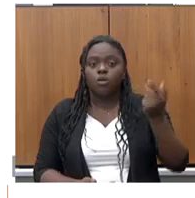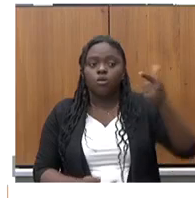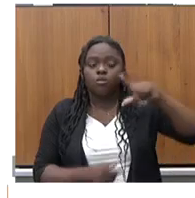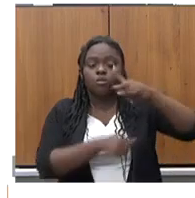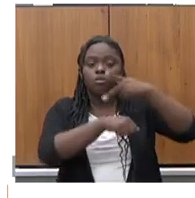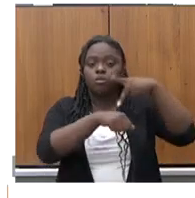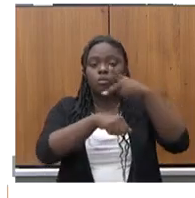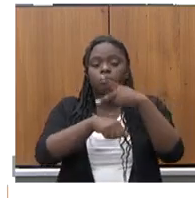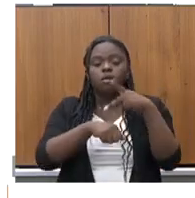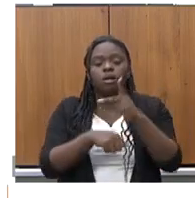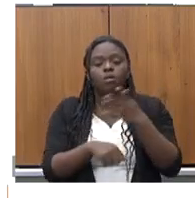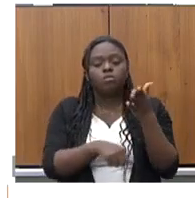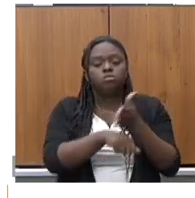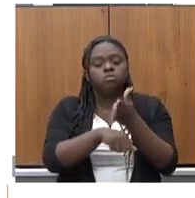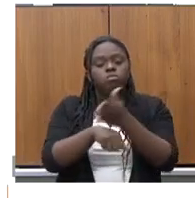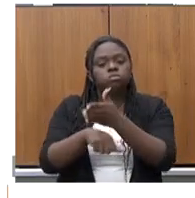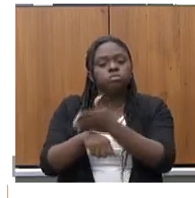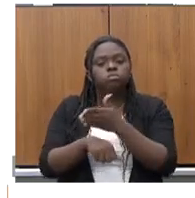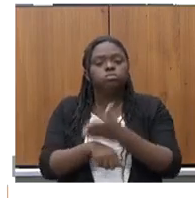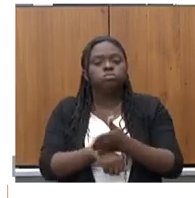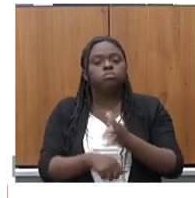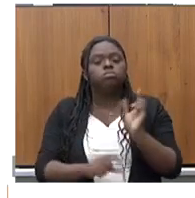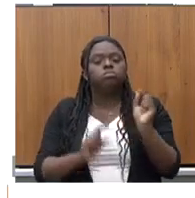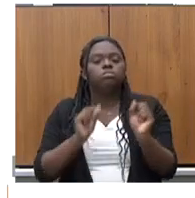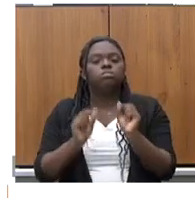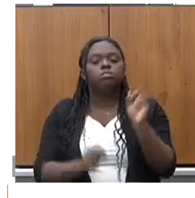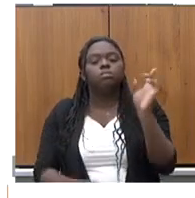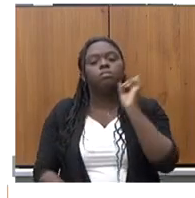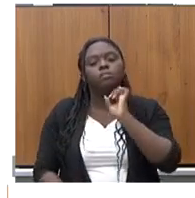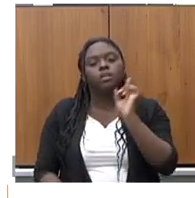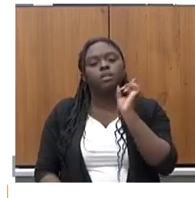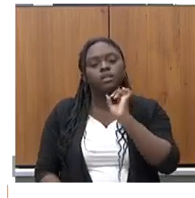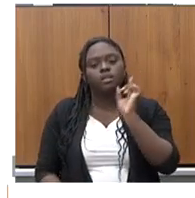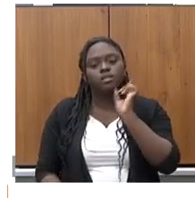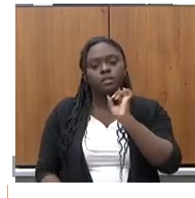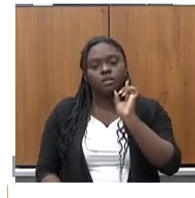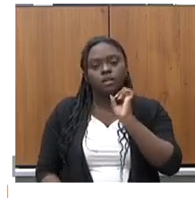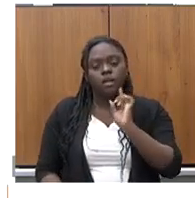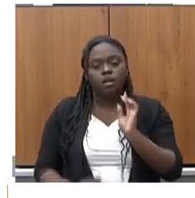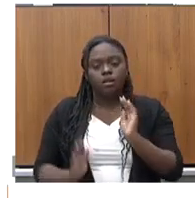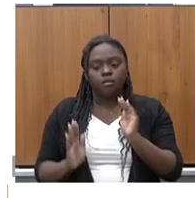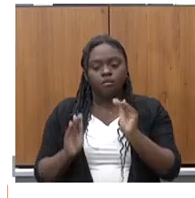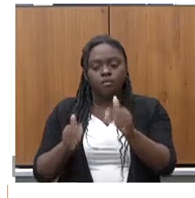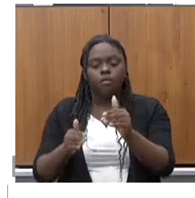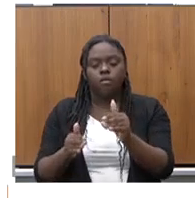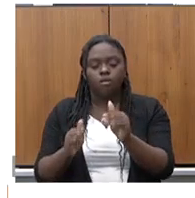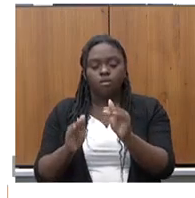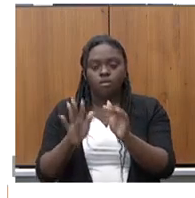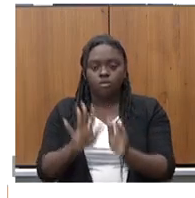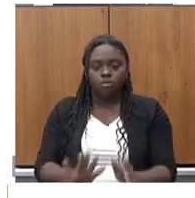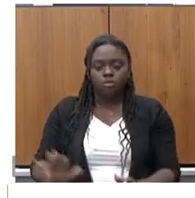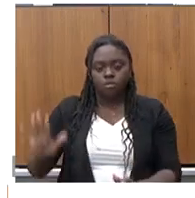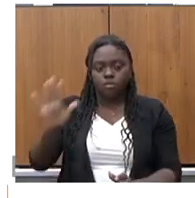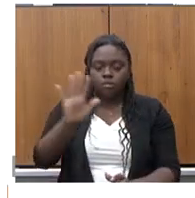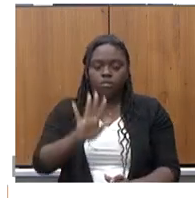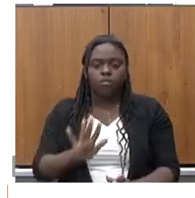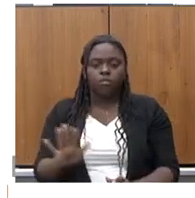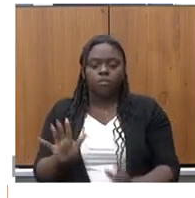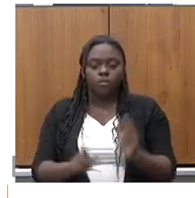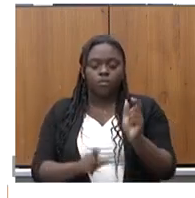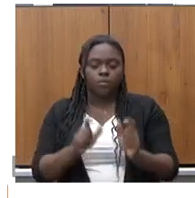colocar Minas Gerais no foco global dos investidores.